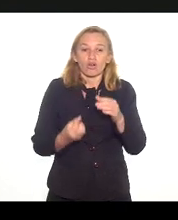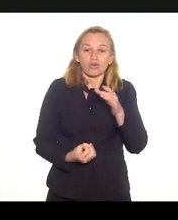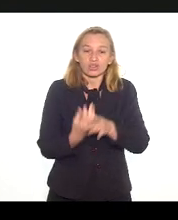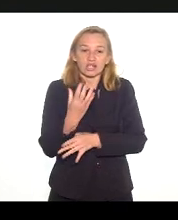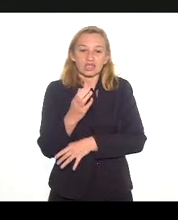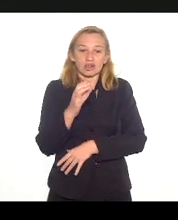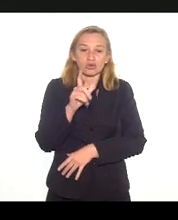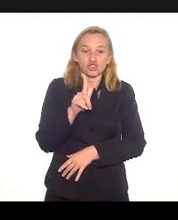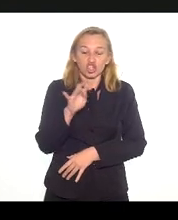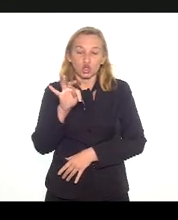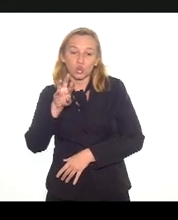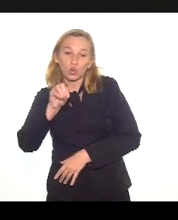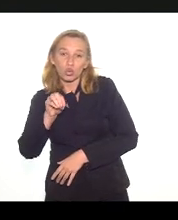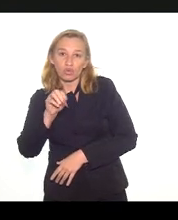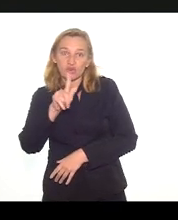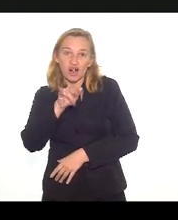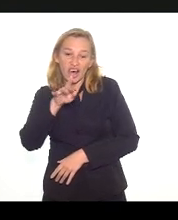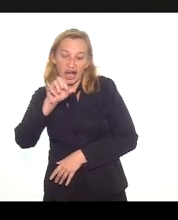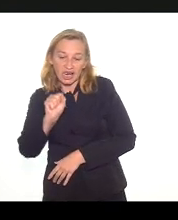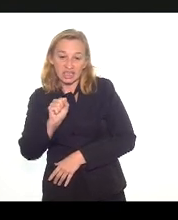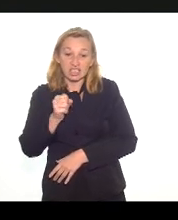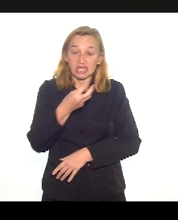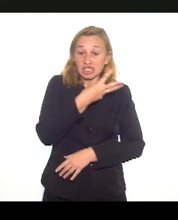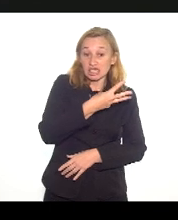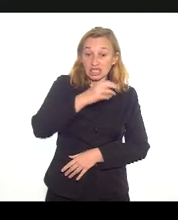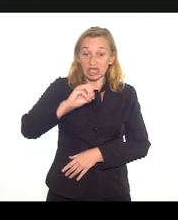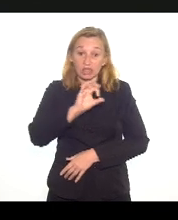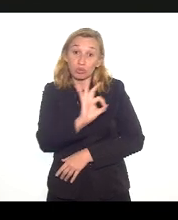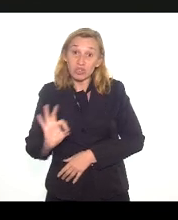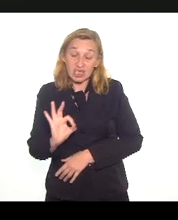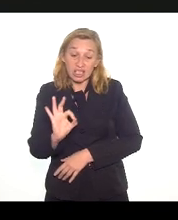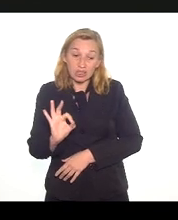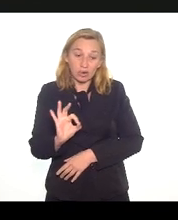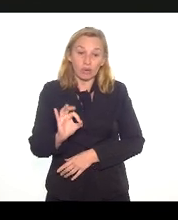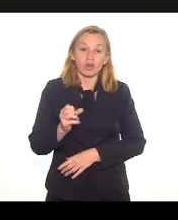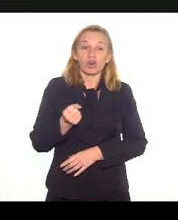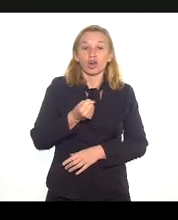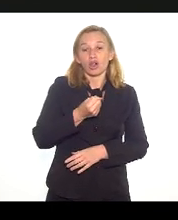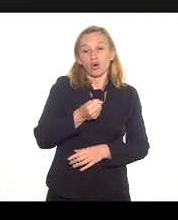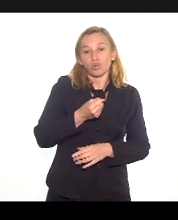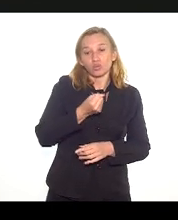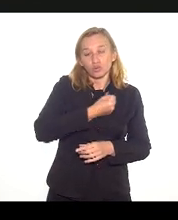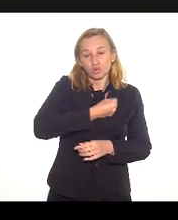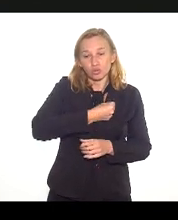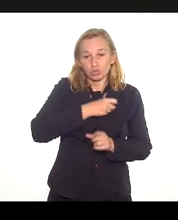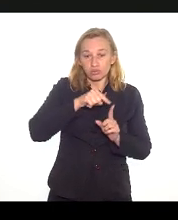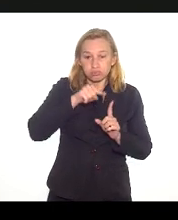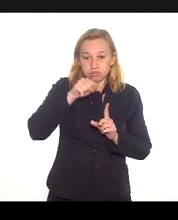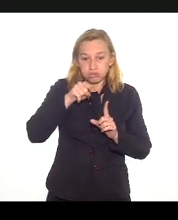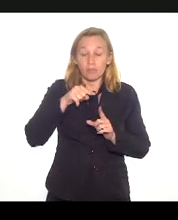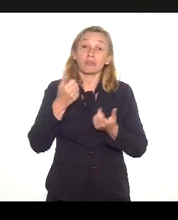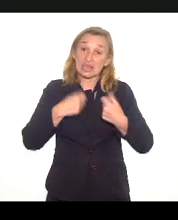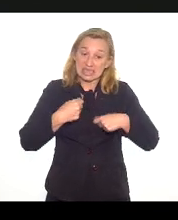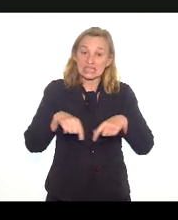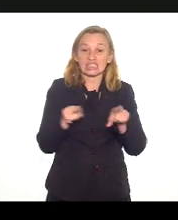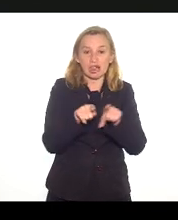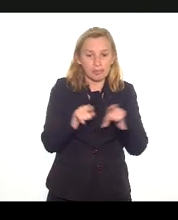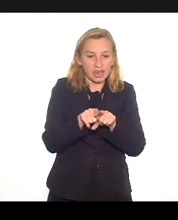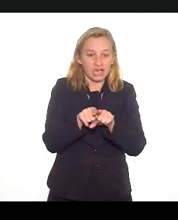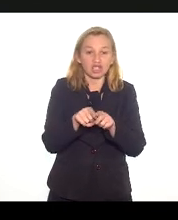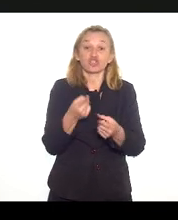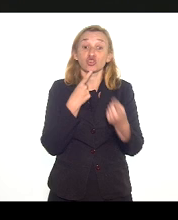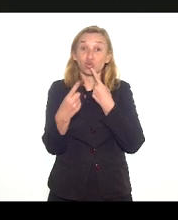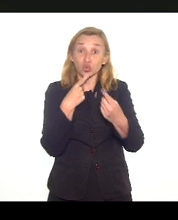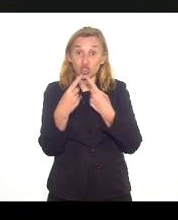uma inflação no Brasil que não existe de 30%. Então, é um índice muito volátil e a gente precisa também, além de estar